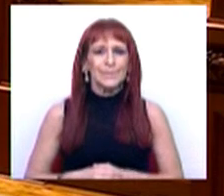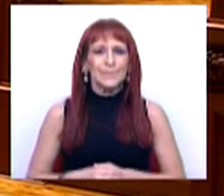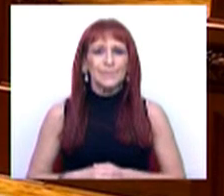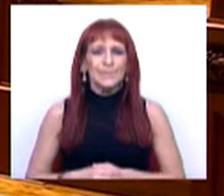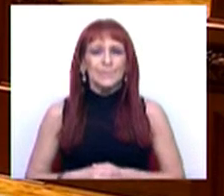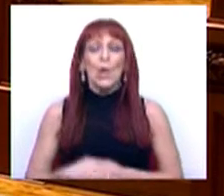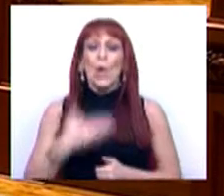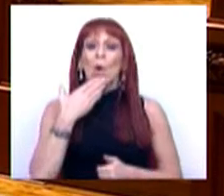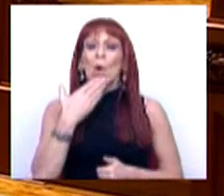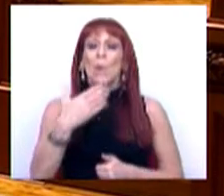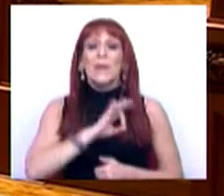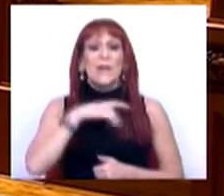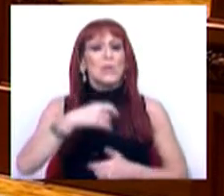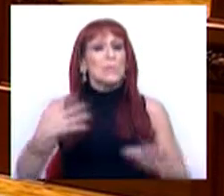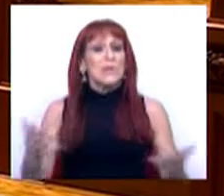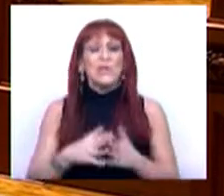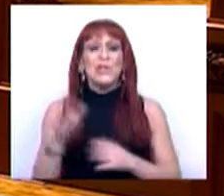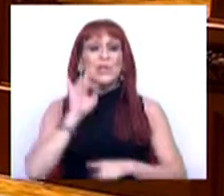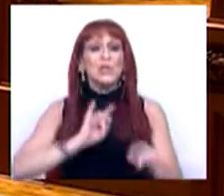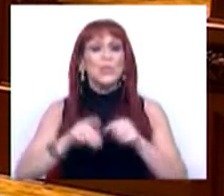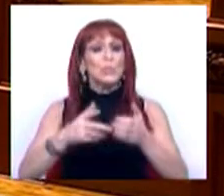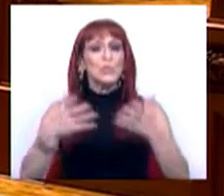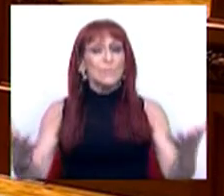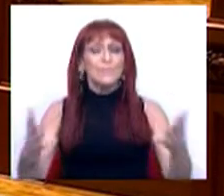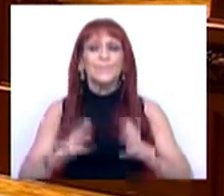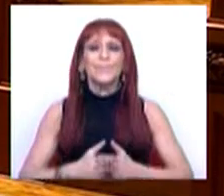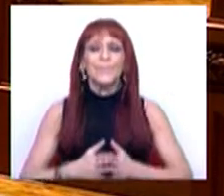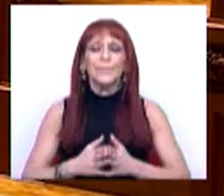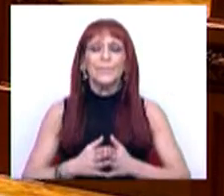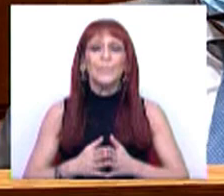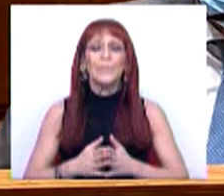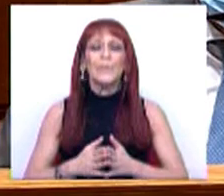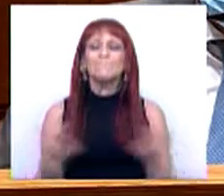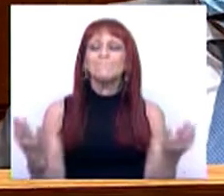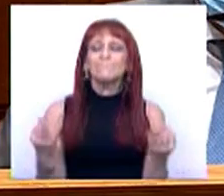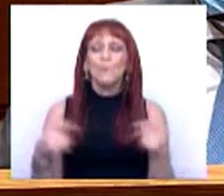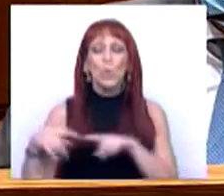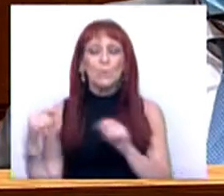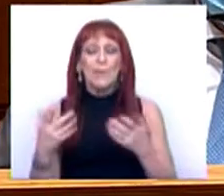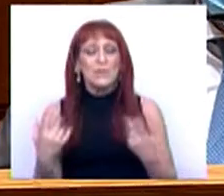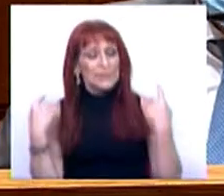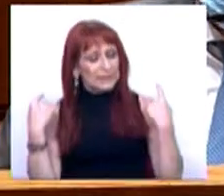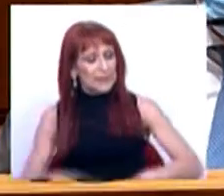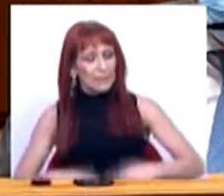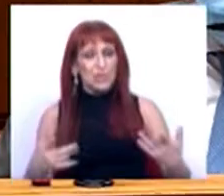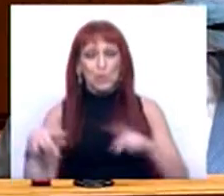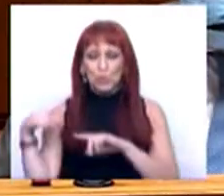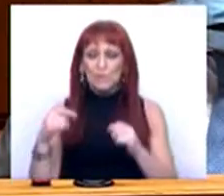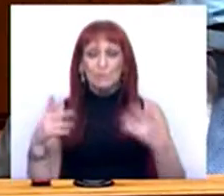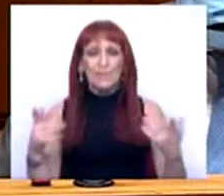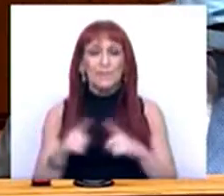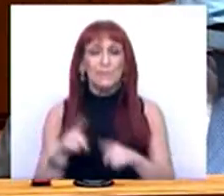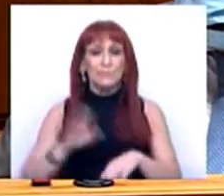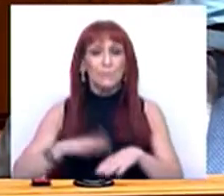Muito obrigado, Sr. Presidente, Sras. e Srs. Deputados. De facto, o debate que aqui temos é um debate